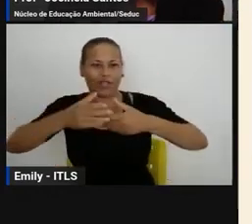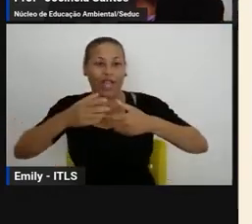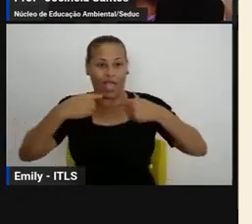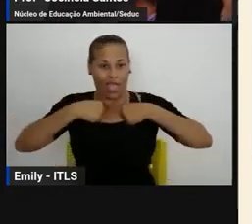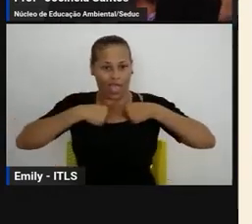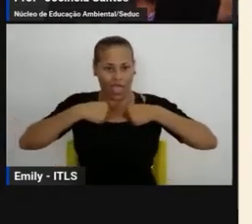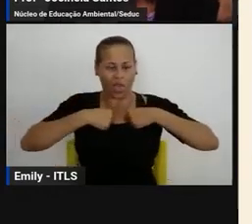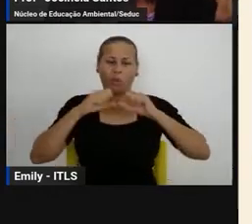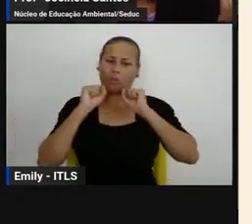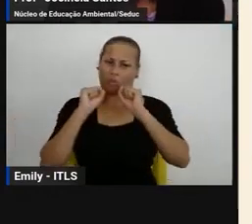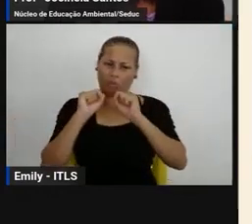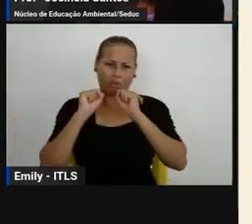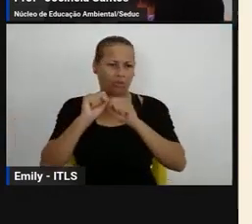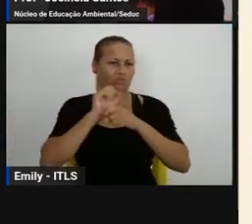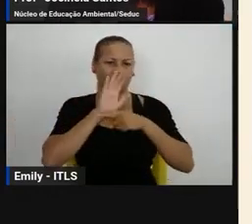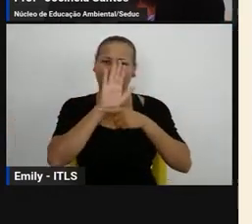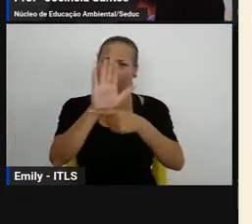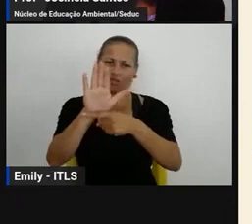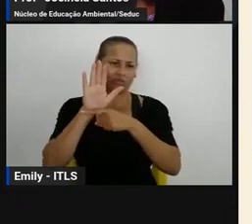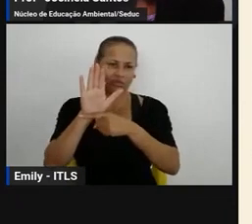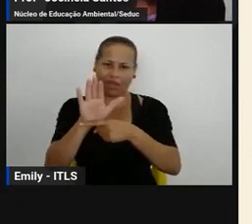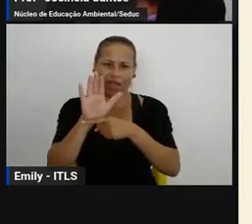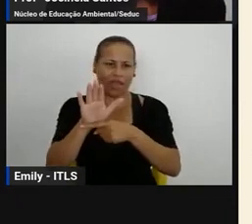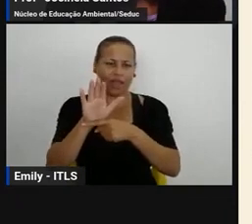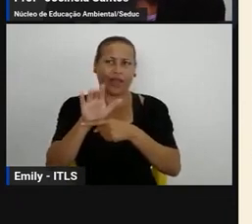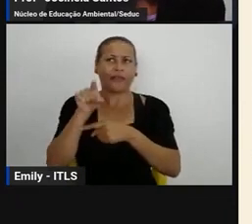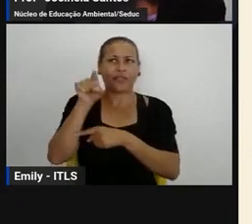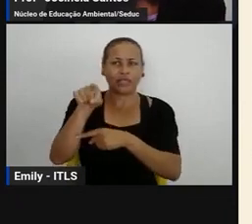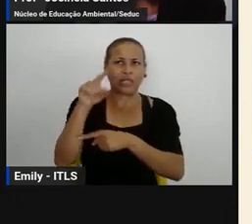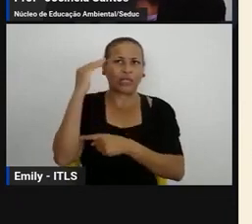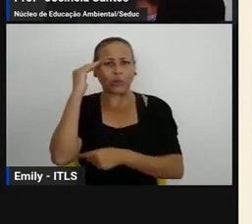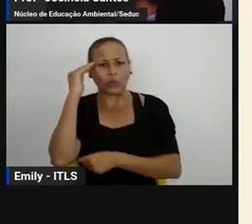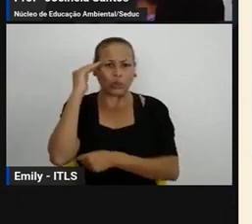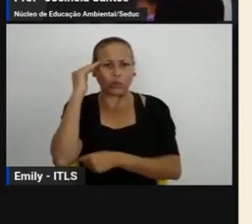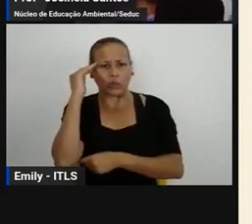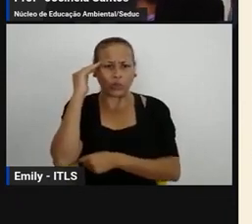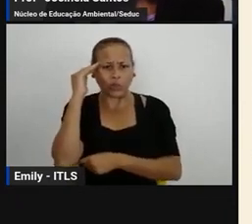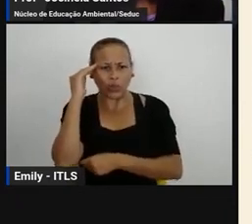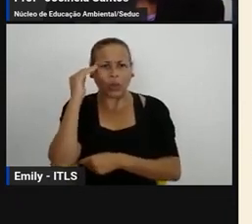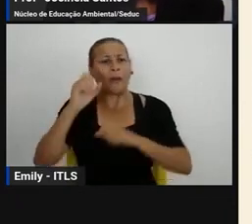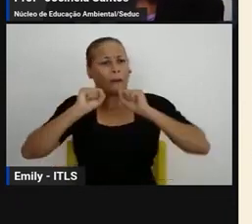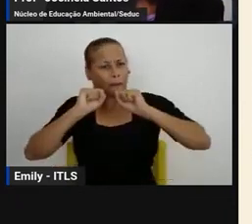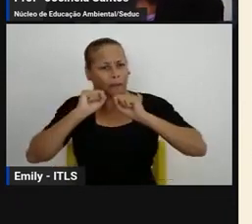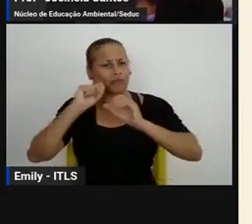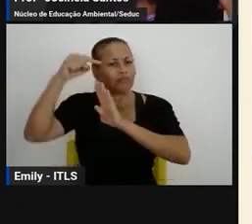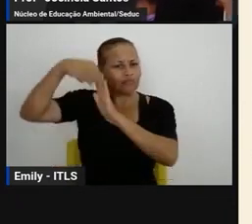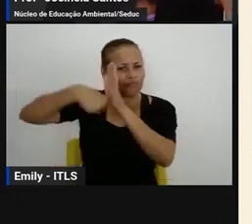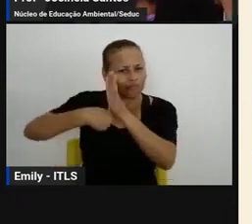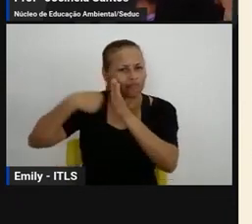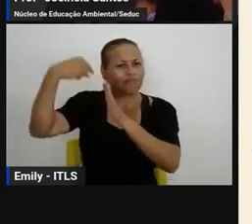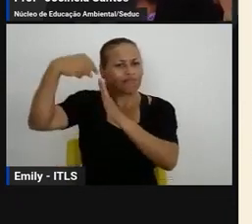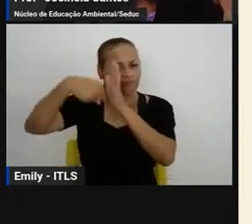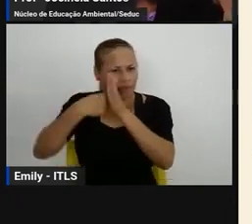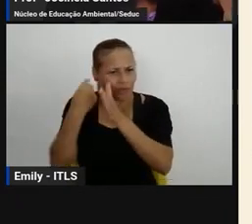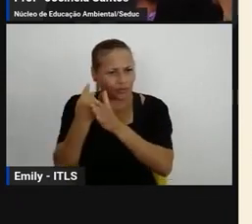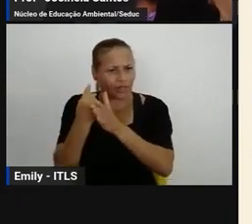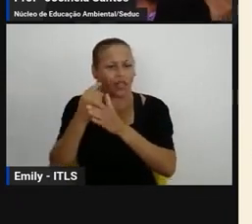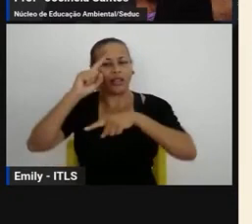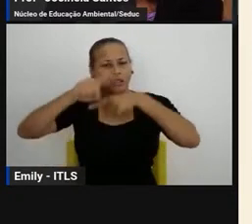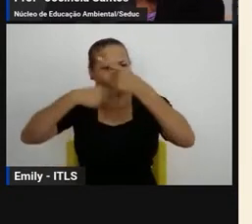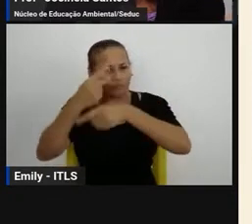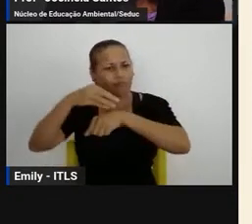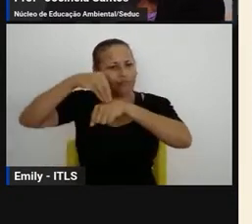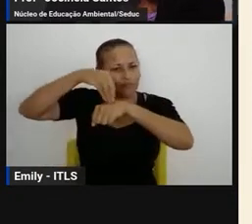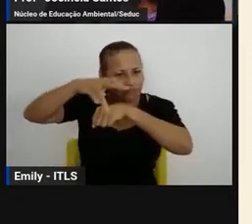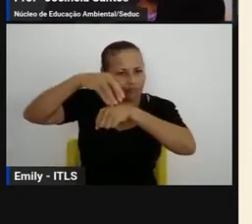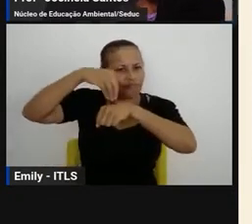escolas falou da importância que seria interessante premiação a proposta foi excelente que